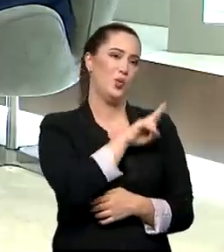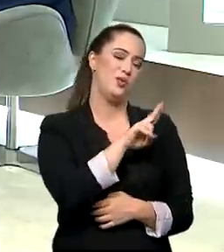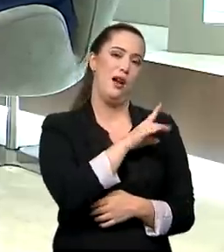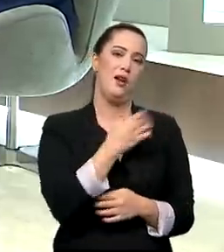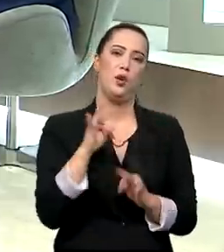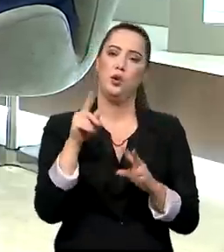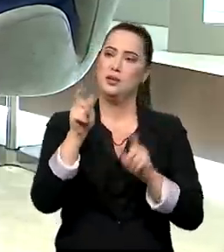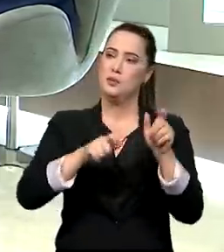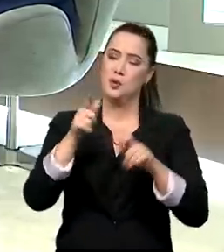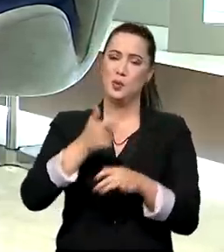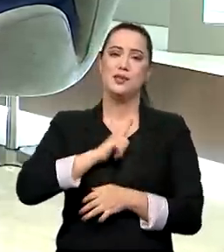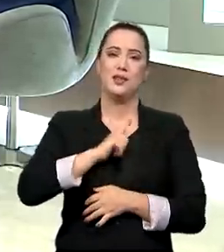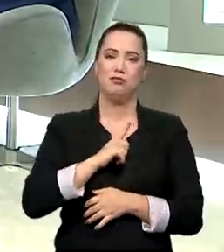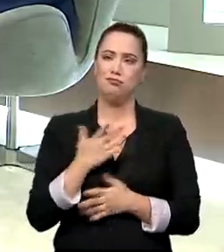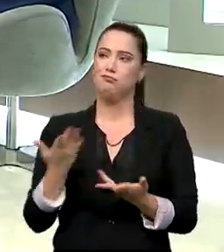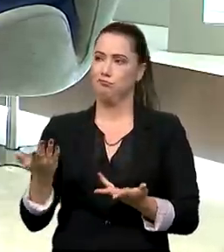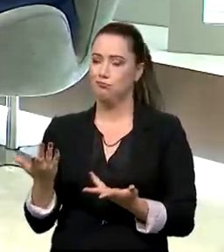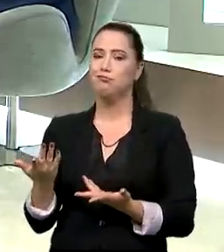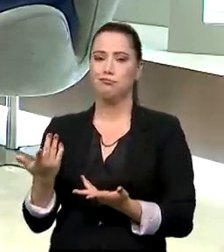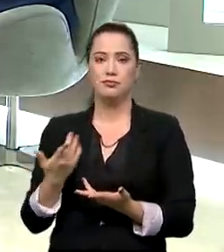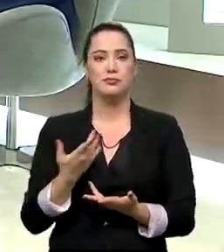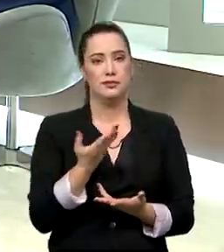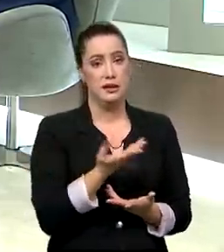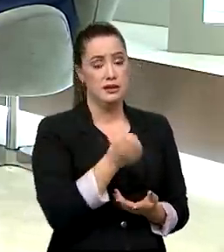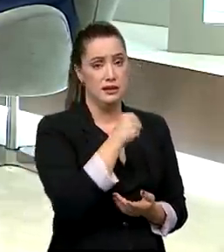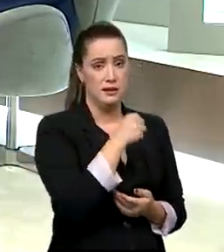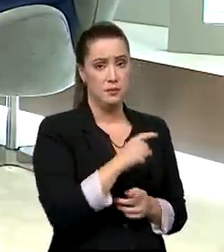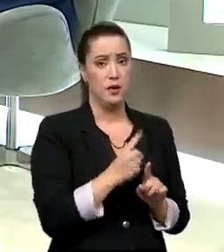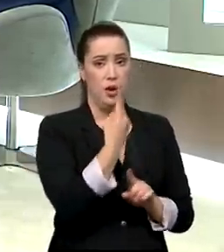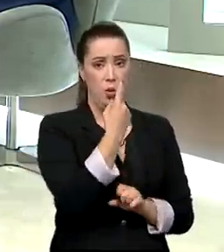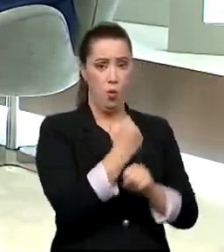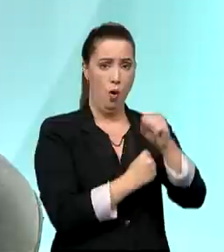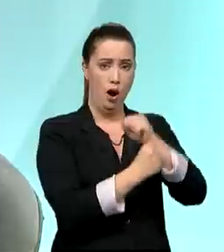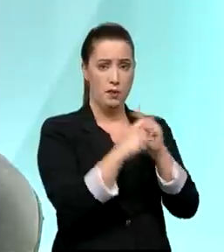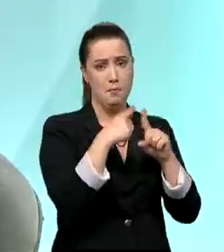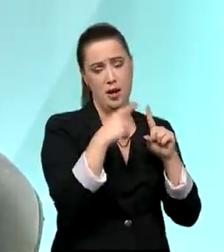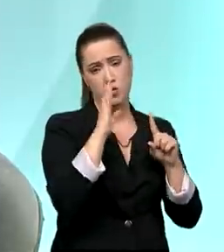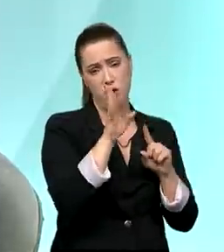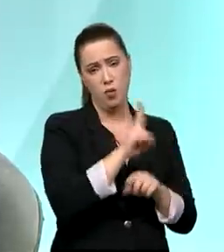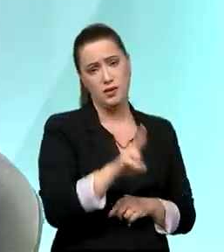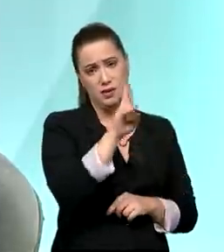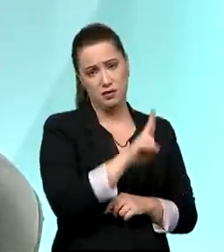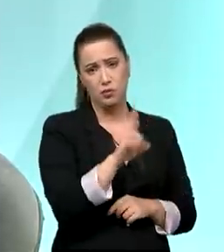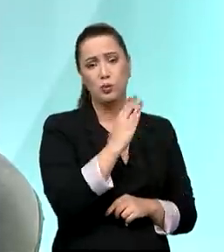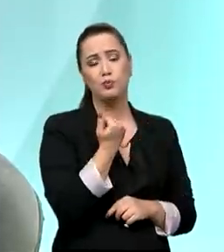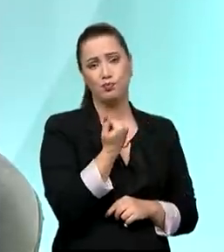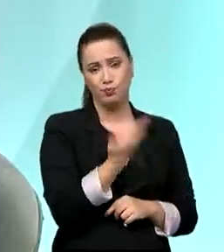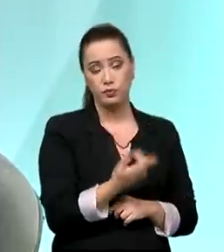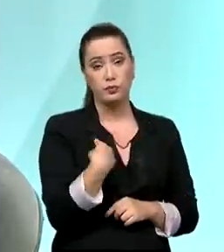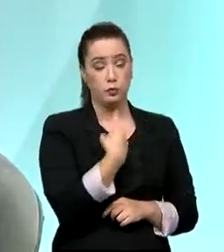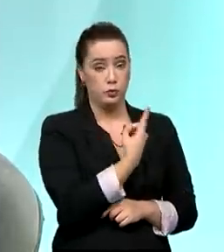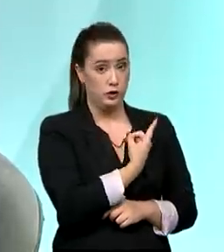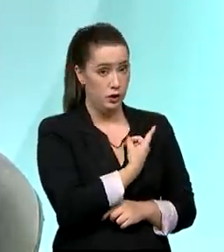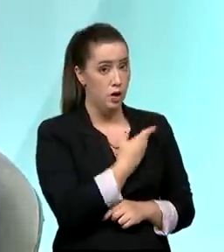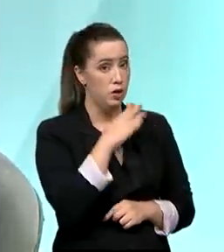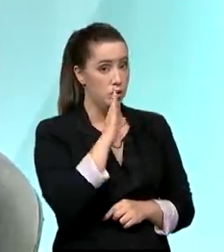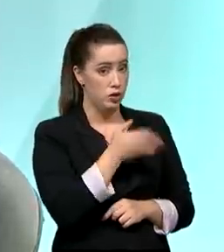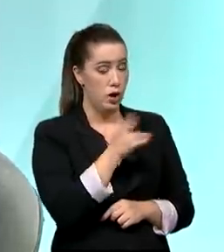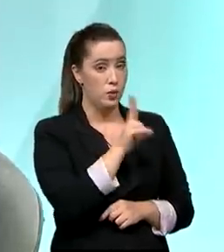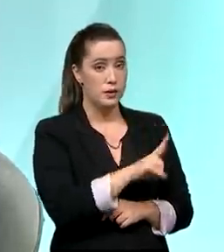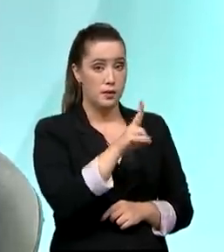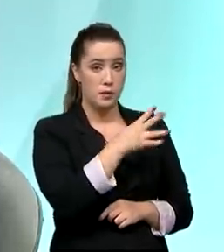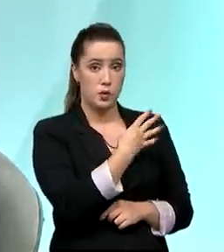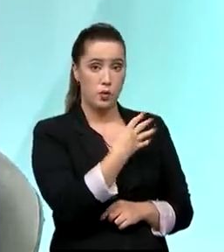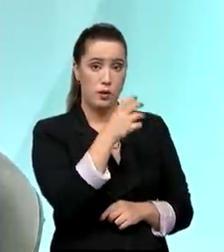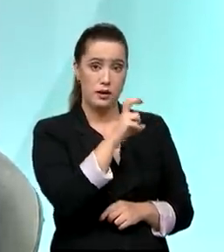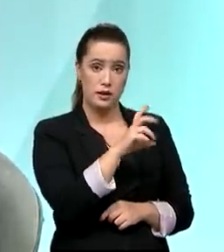do Brasil não tem. E, há um ano e meio, as pessoas já utilizam. Nós fizemos, em 45 dias iniciais,